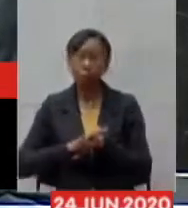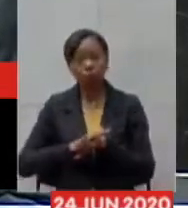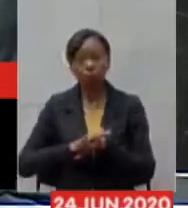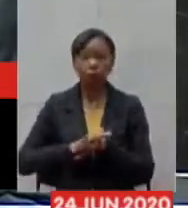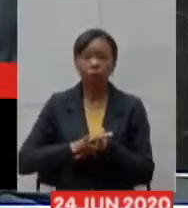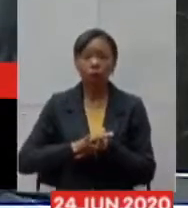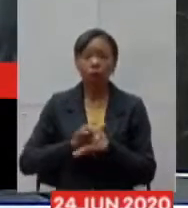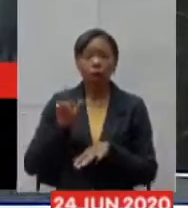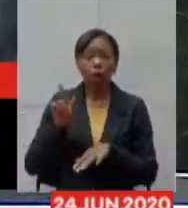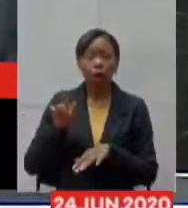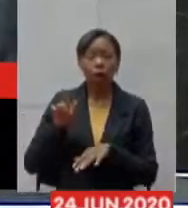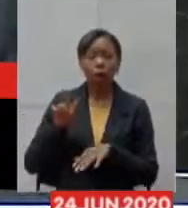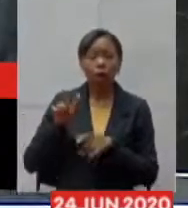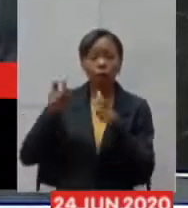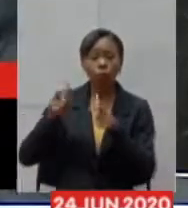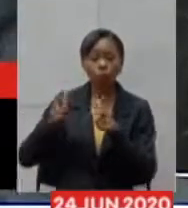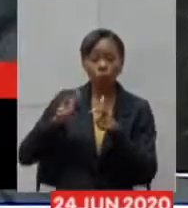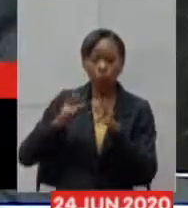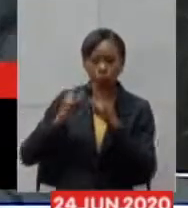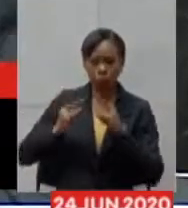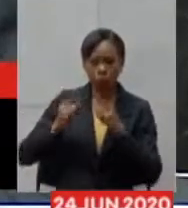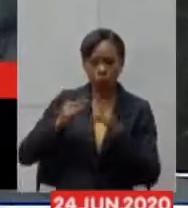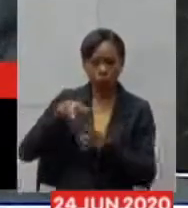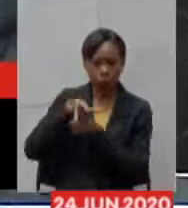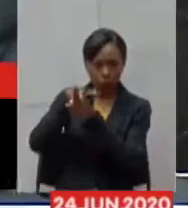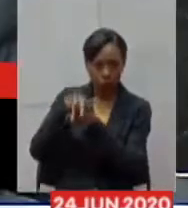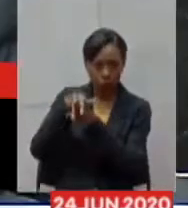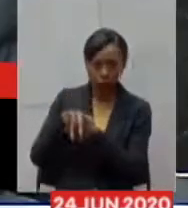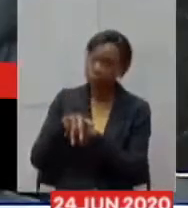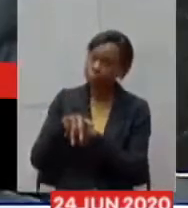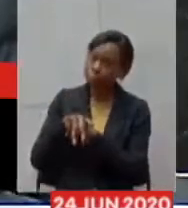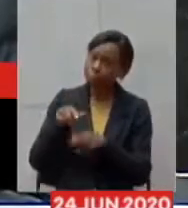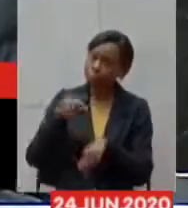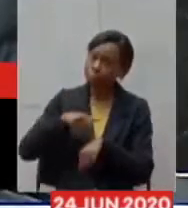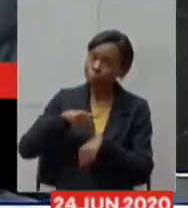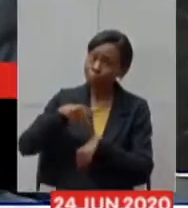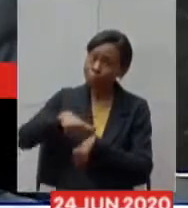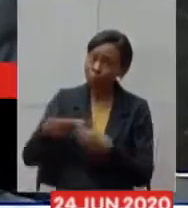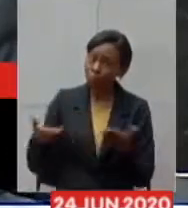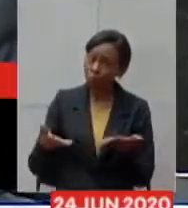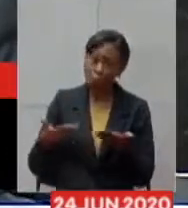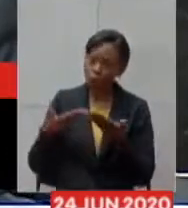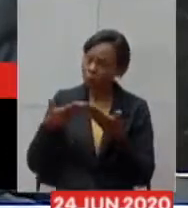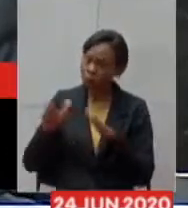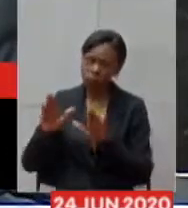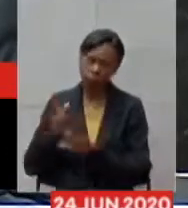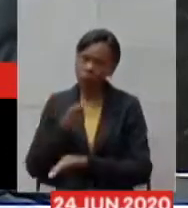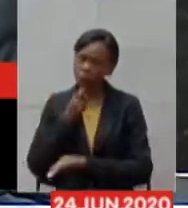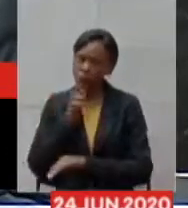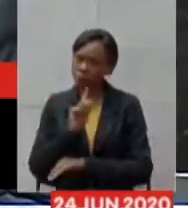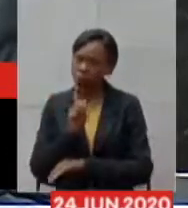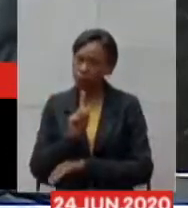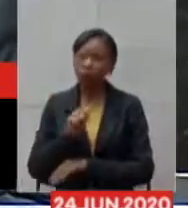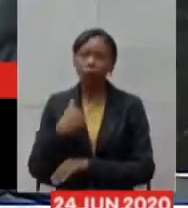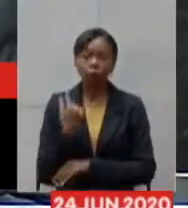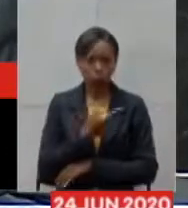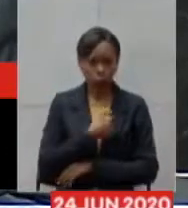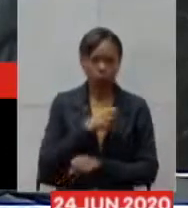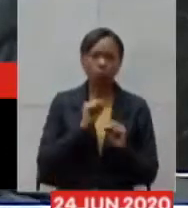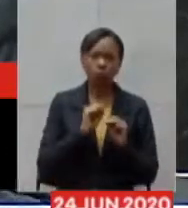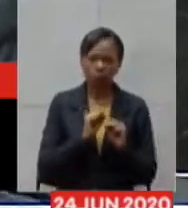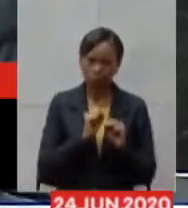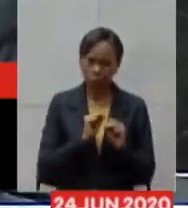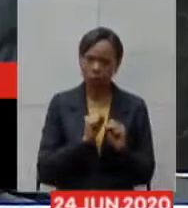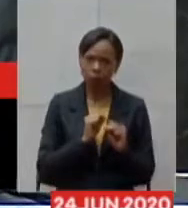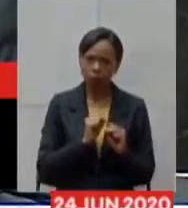Expominas eu entendo que neste momento ele não seria para se abrir nós temos condição de através